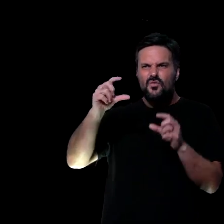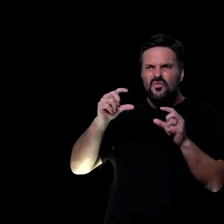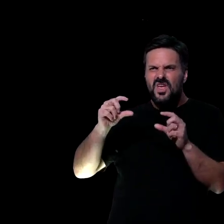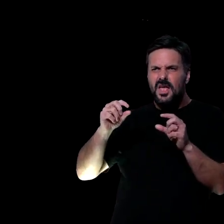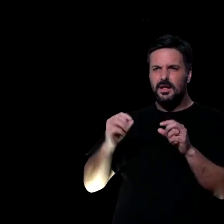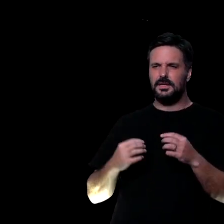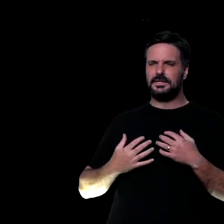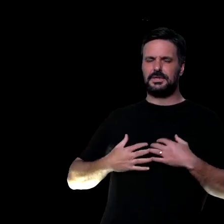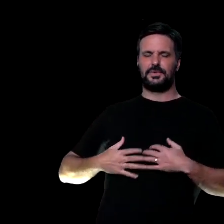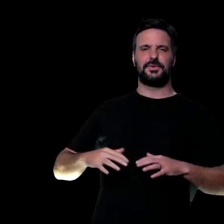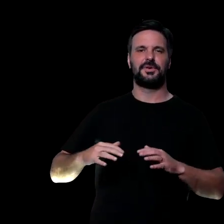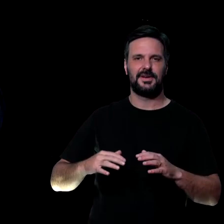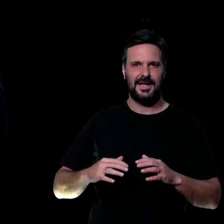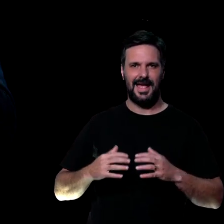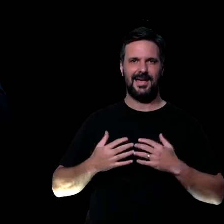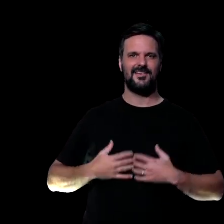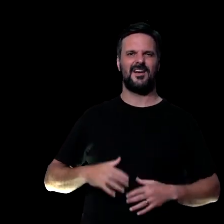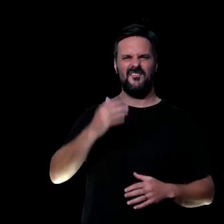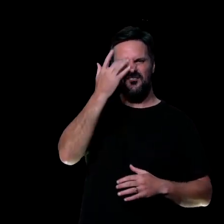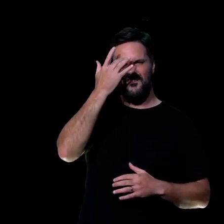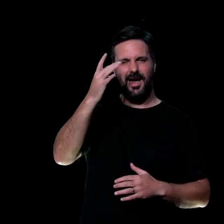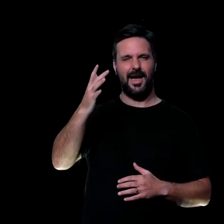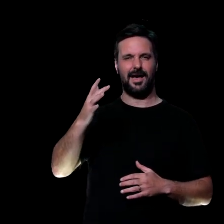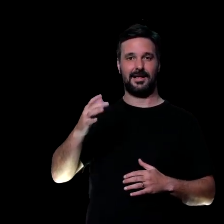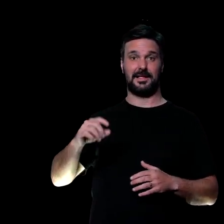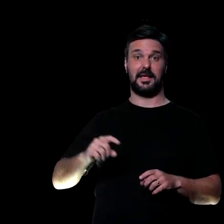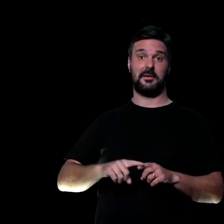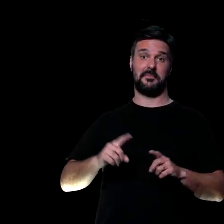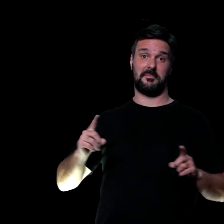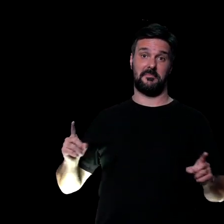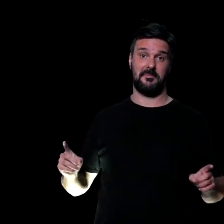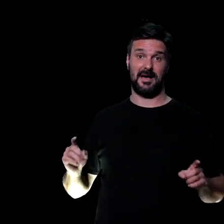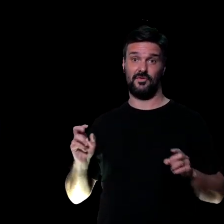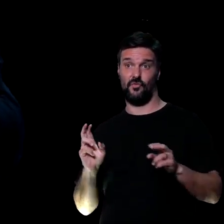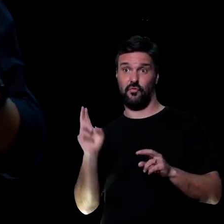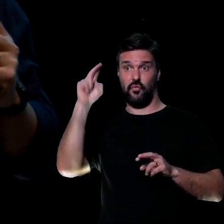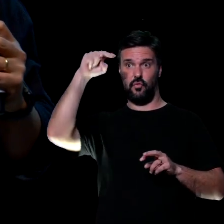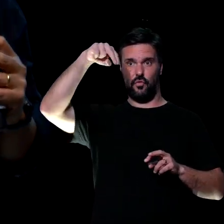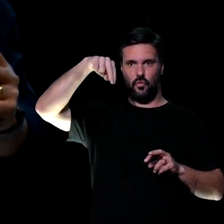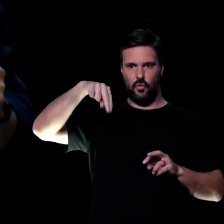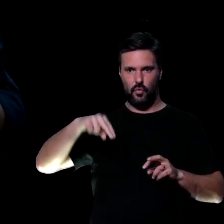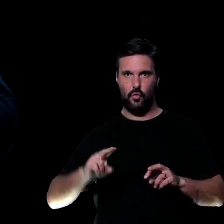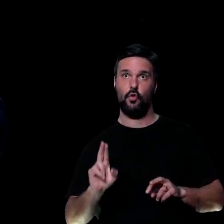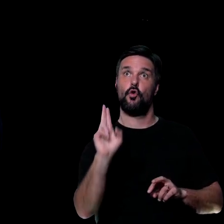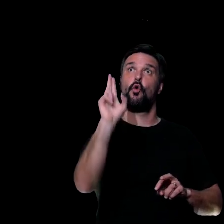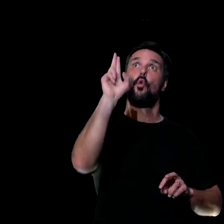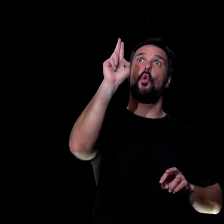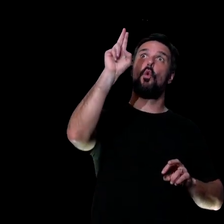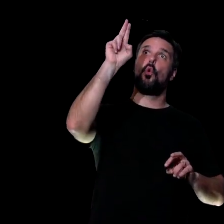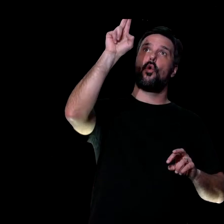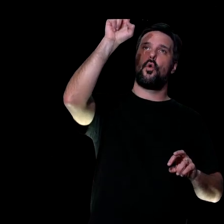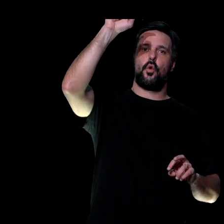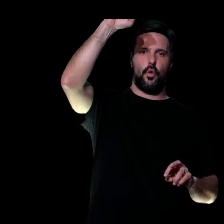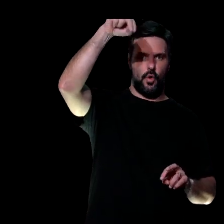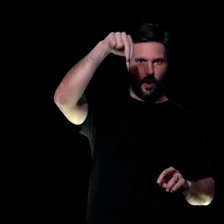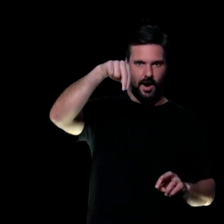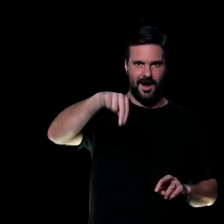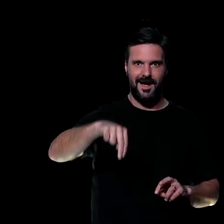friozinho na barriga, sabe? Agora, se eu não cuidar, os altos e baixos se tornam muitos altos e baixos.